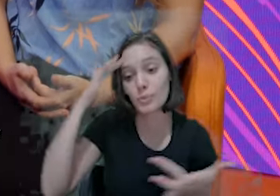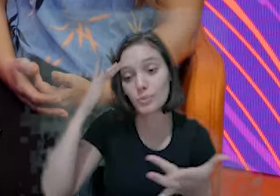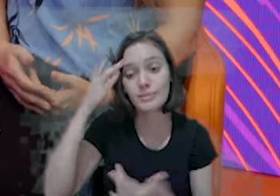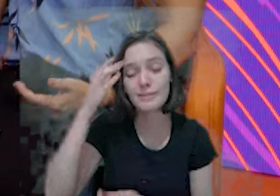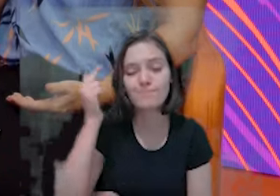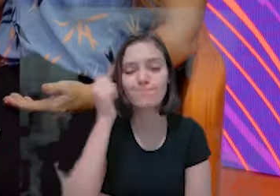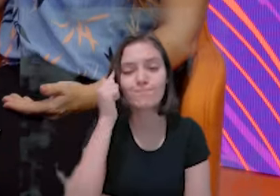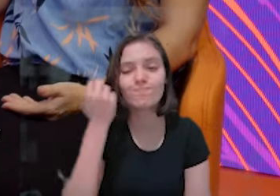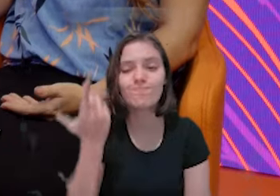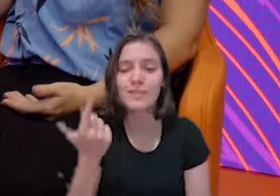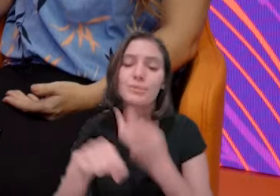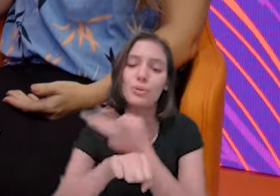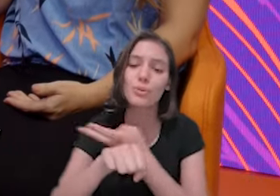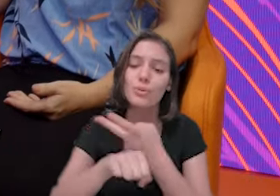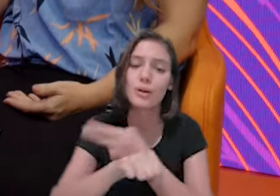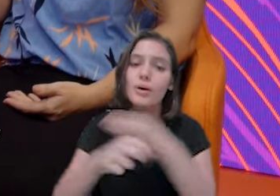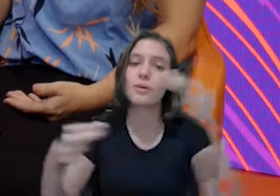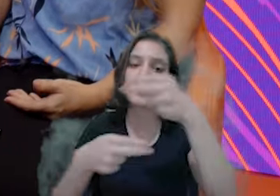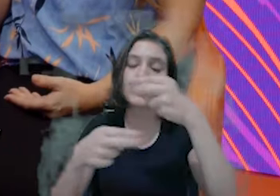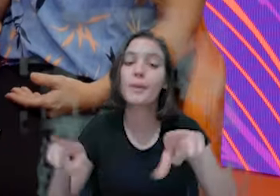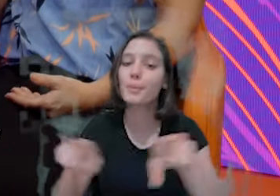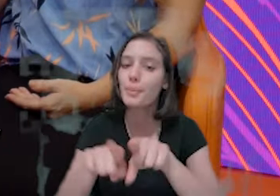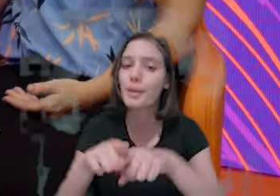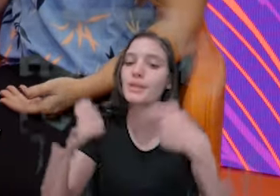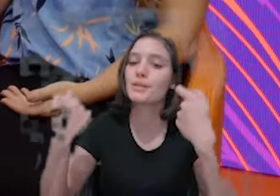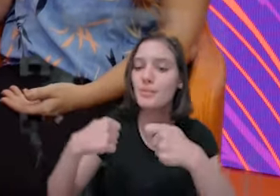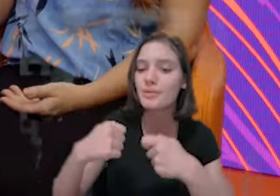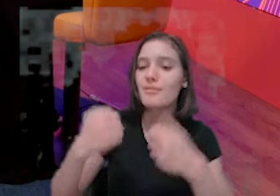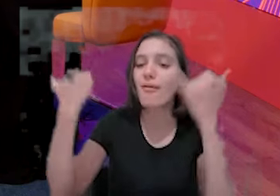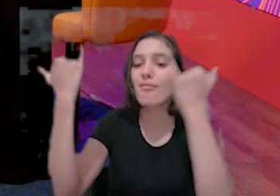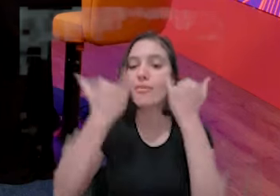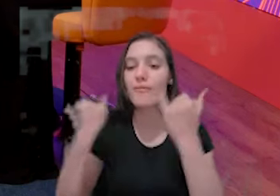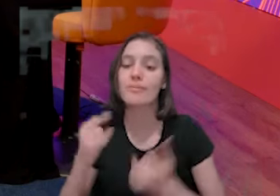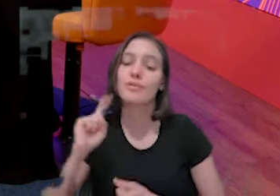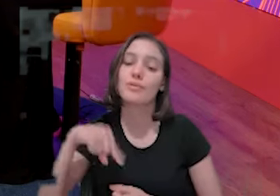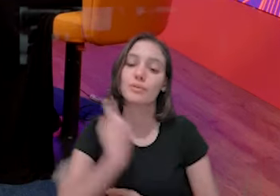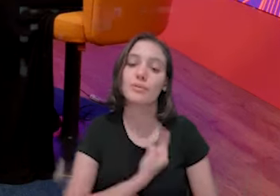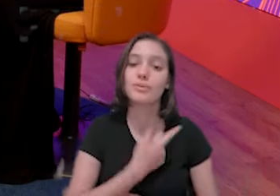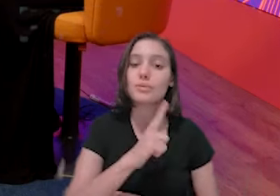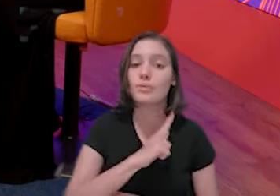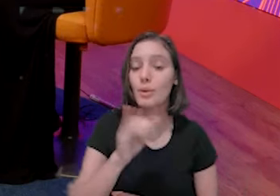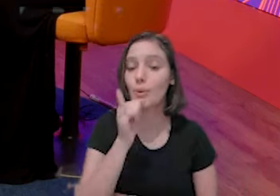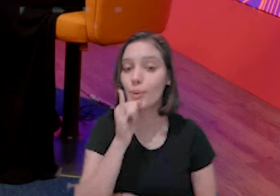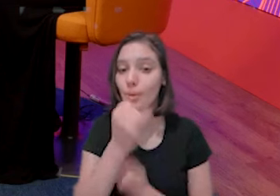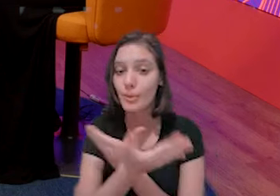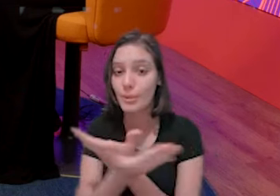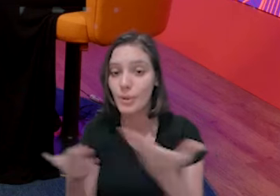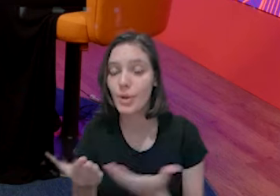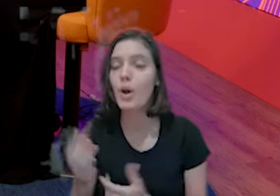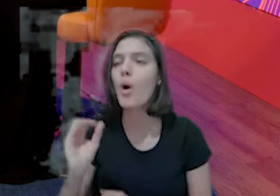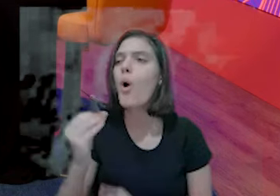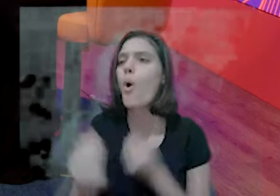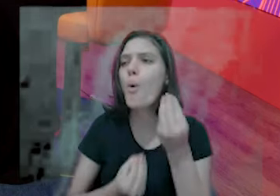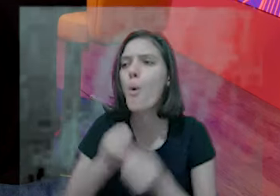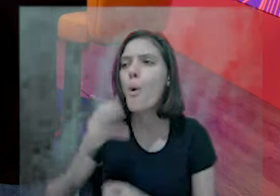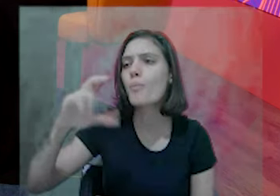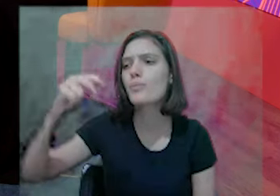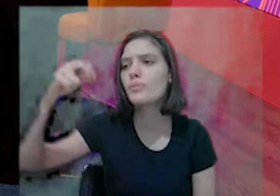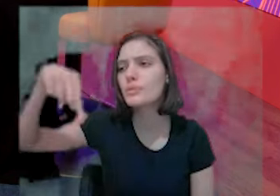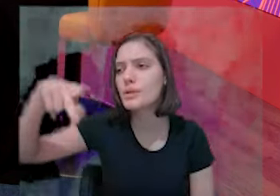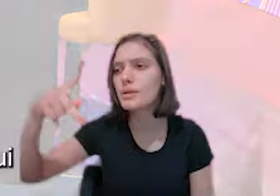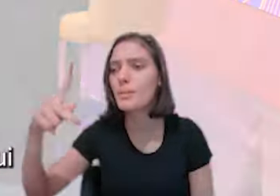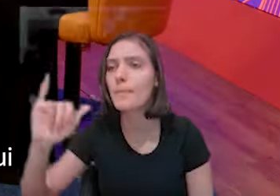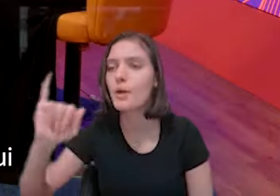tem. Como, por exemplo, como abrir um CNPJ, como abrir uma imobiliária, como fazer a gestão do negócio que você pensou em